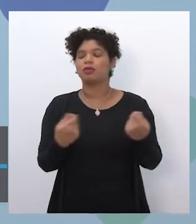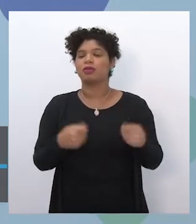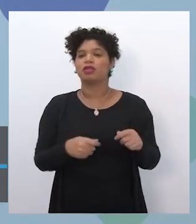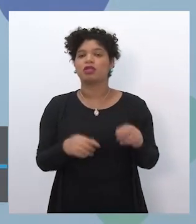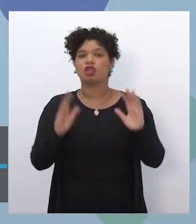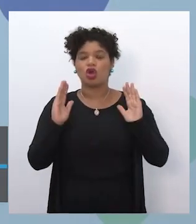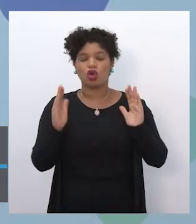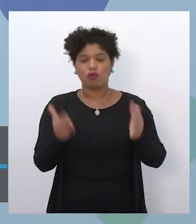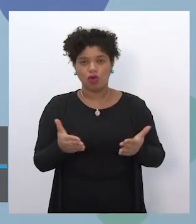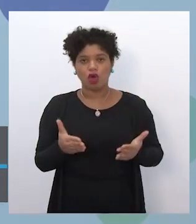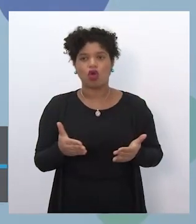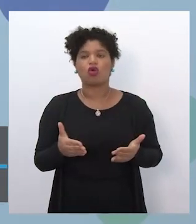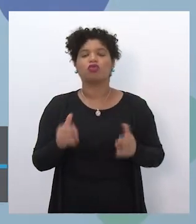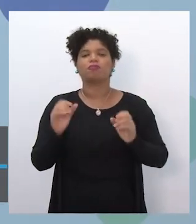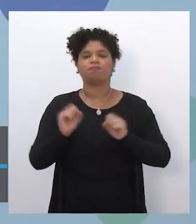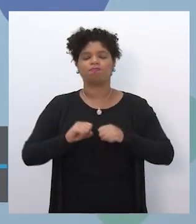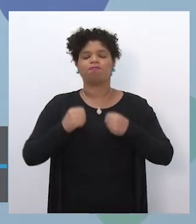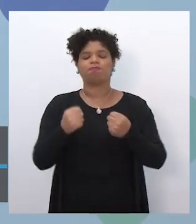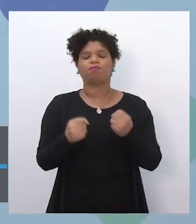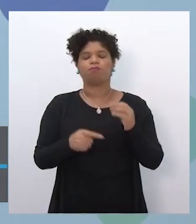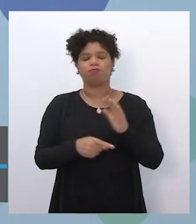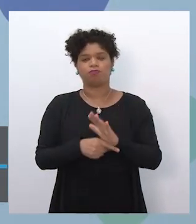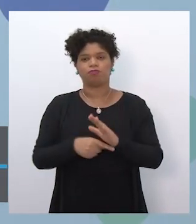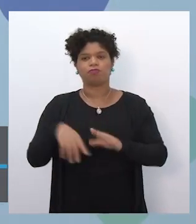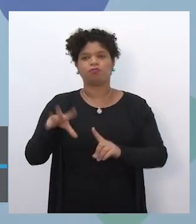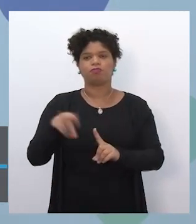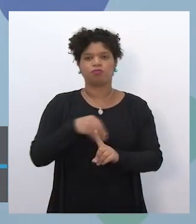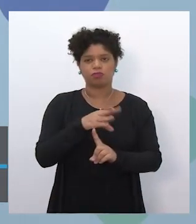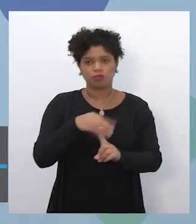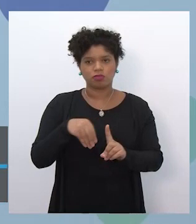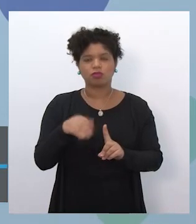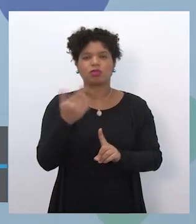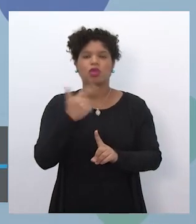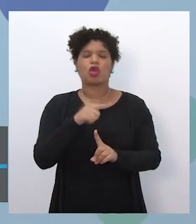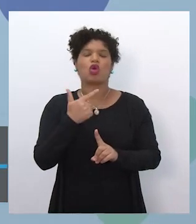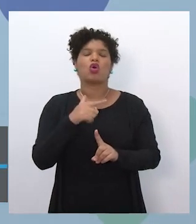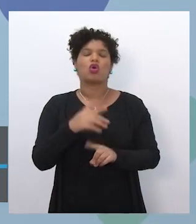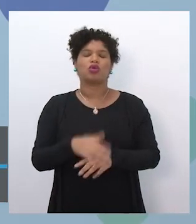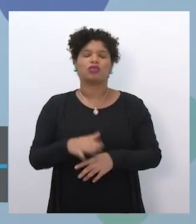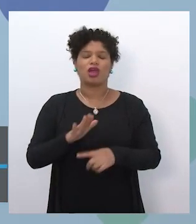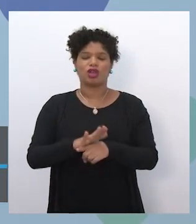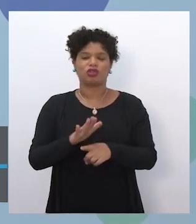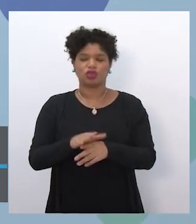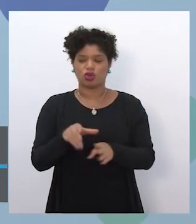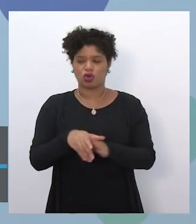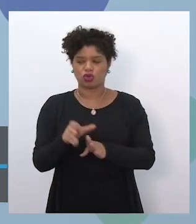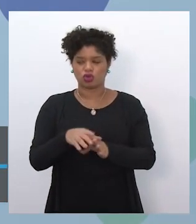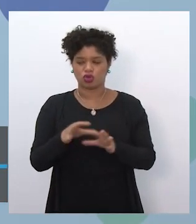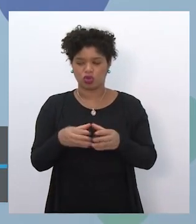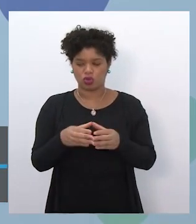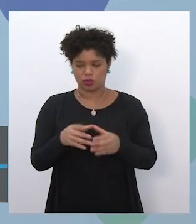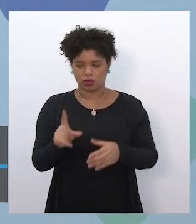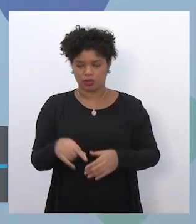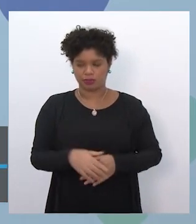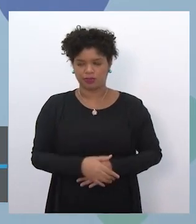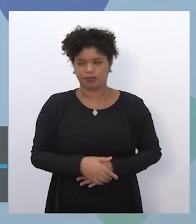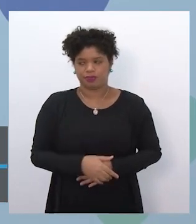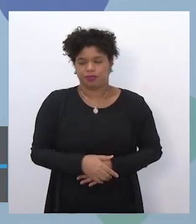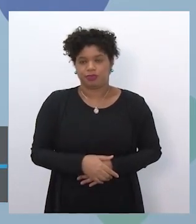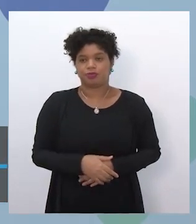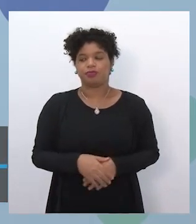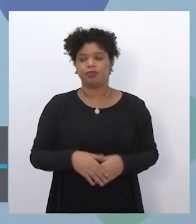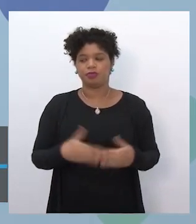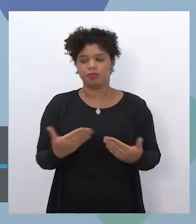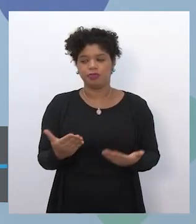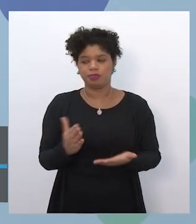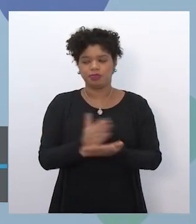exercer essa função mais mediadora de orientação desses grupos. As missões,